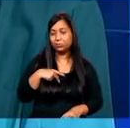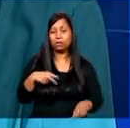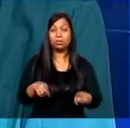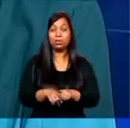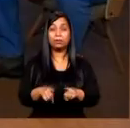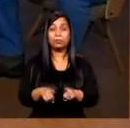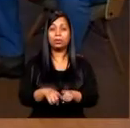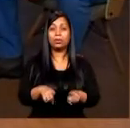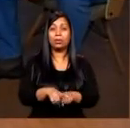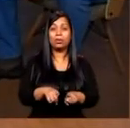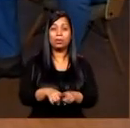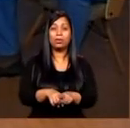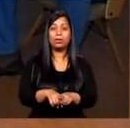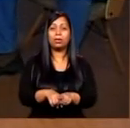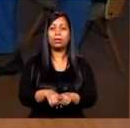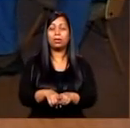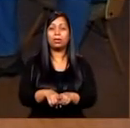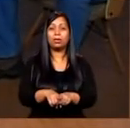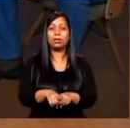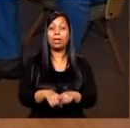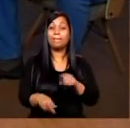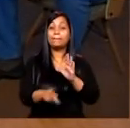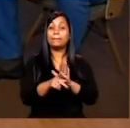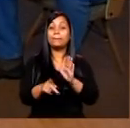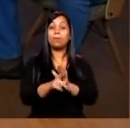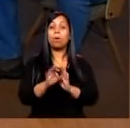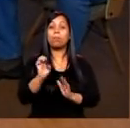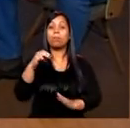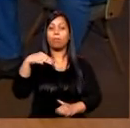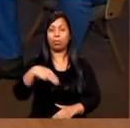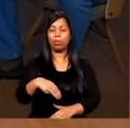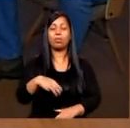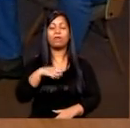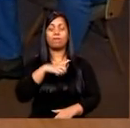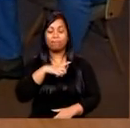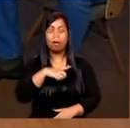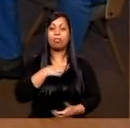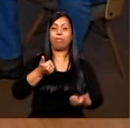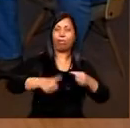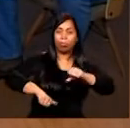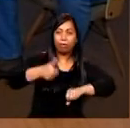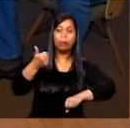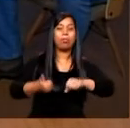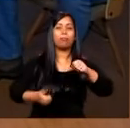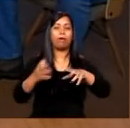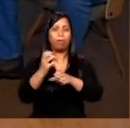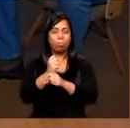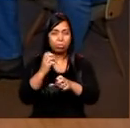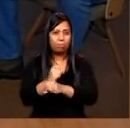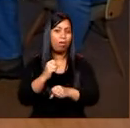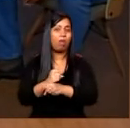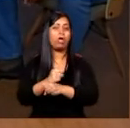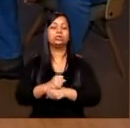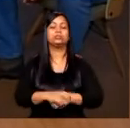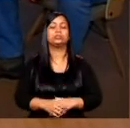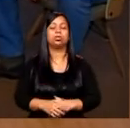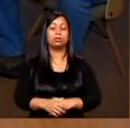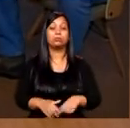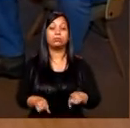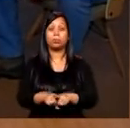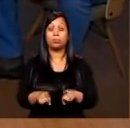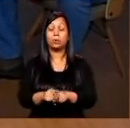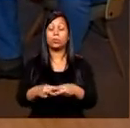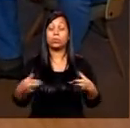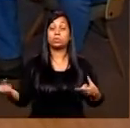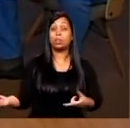conteúdo é conteúdo, como você me disse, para o Enem. Então, vai ter Química, Matemática e todas as... Atualidades.